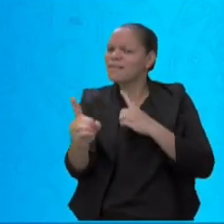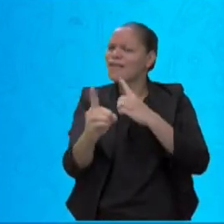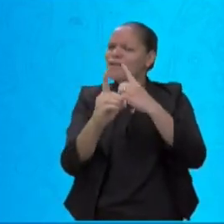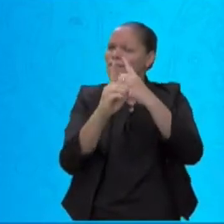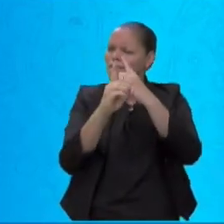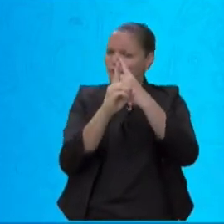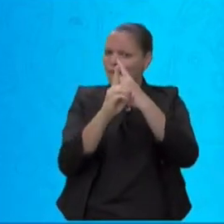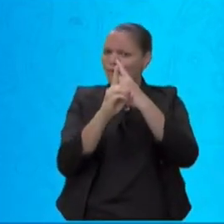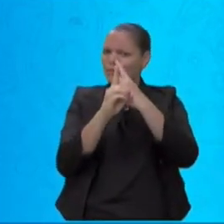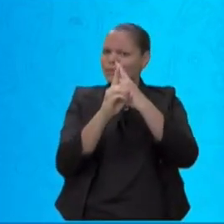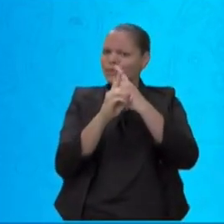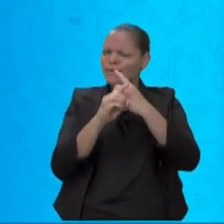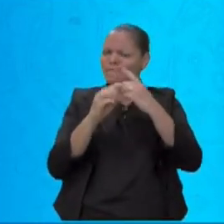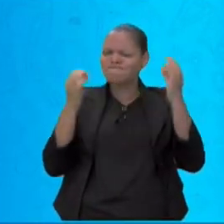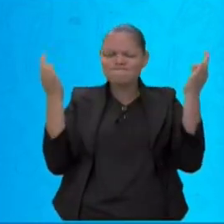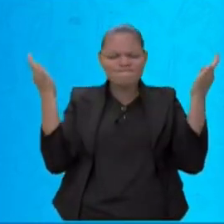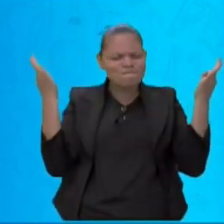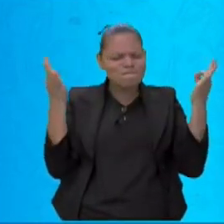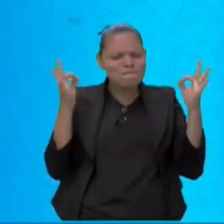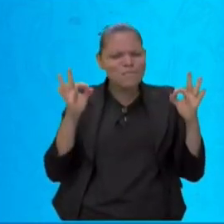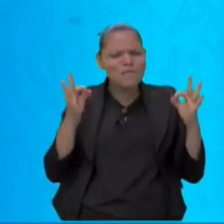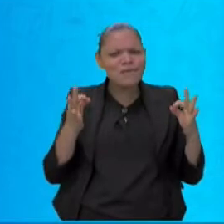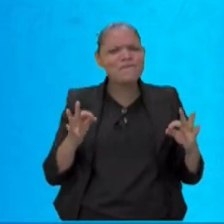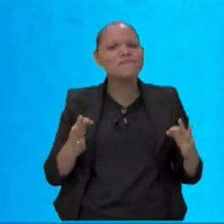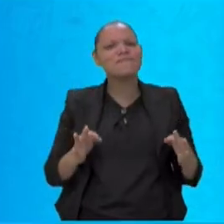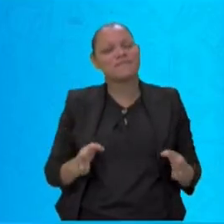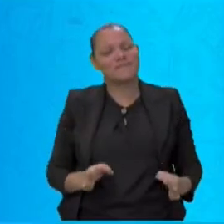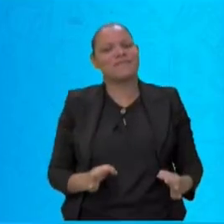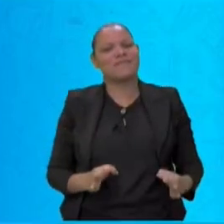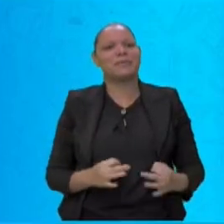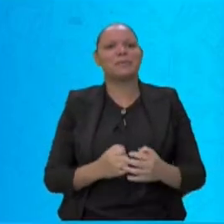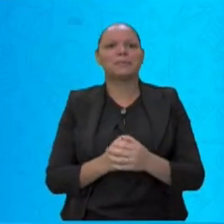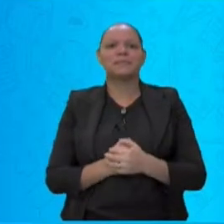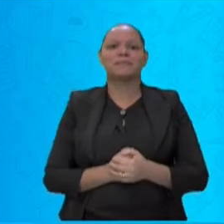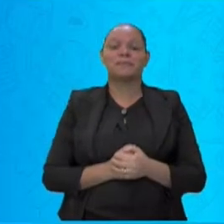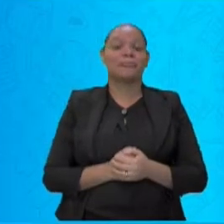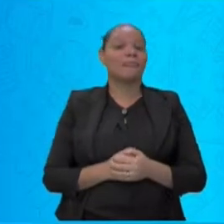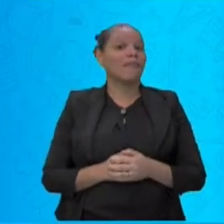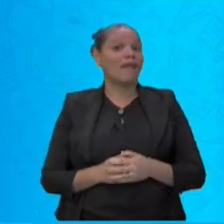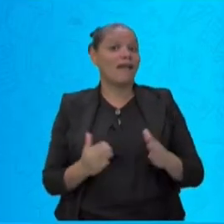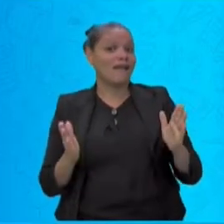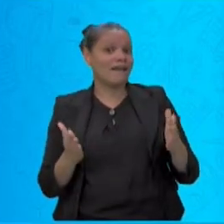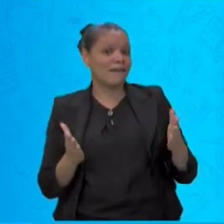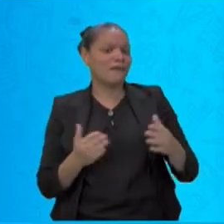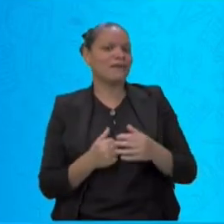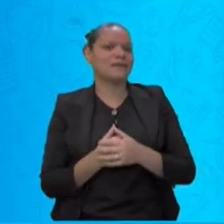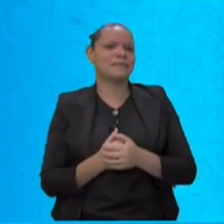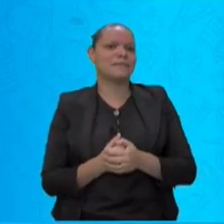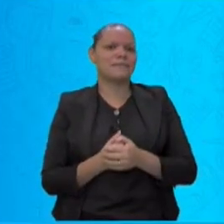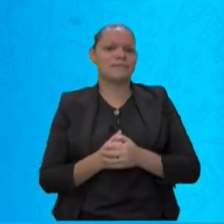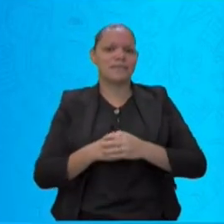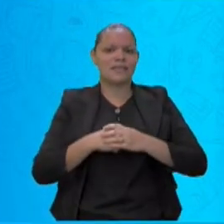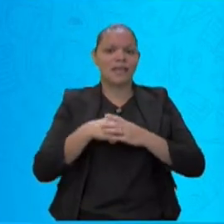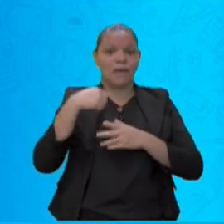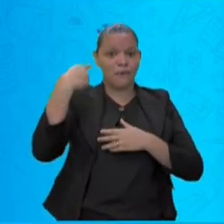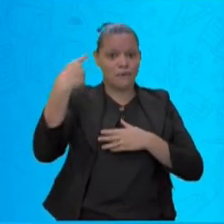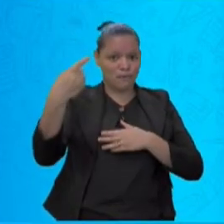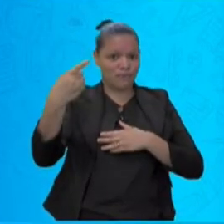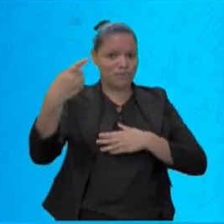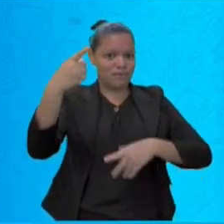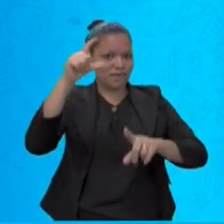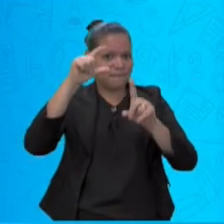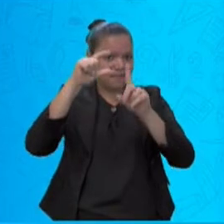Olha a outra palavra para a gente fixar, para a gente aprender melhor. Ó, trovão. A gente já